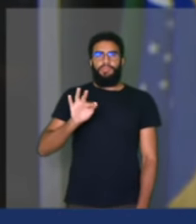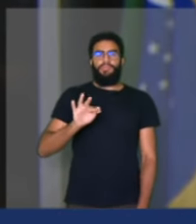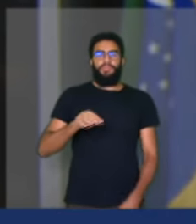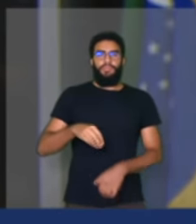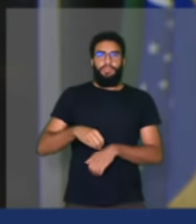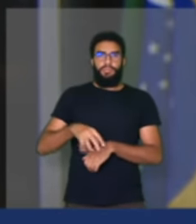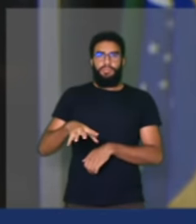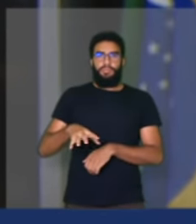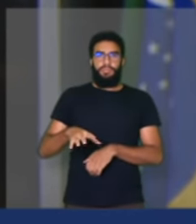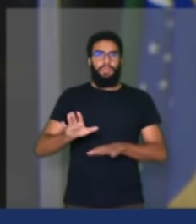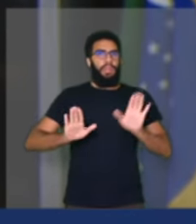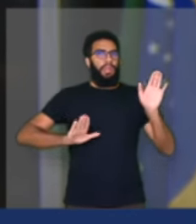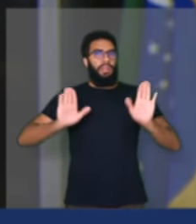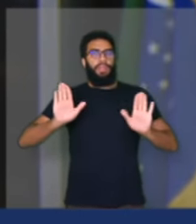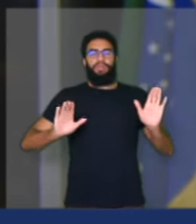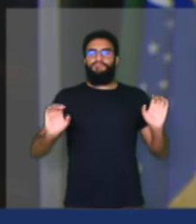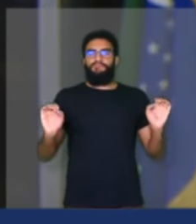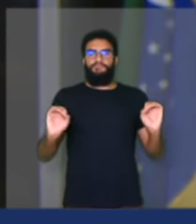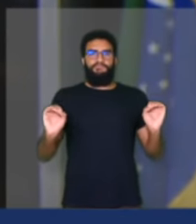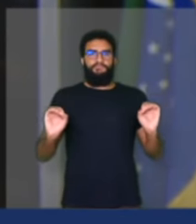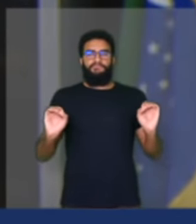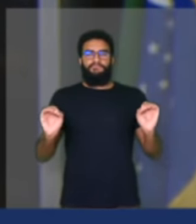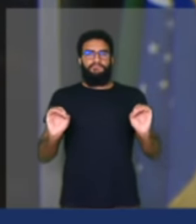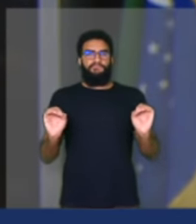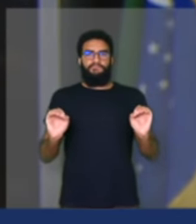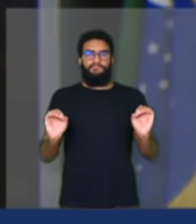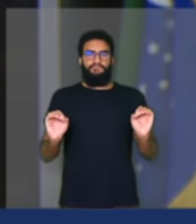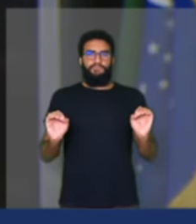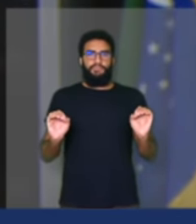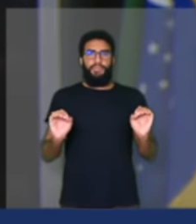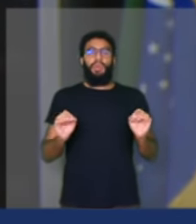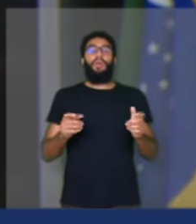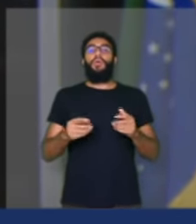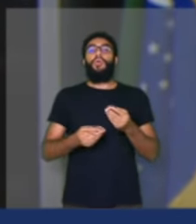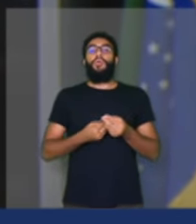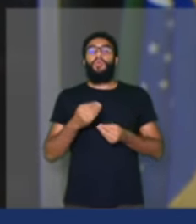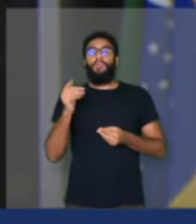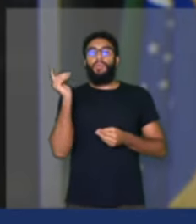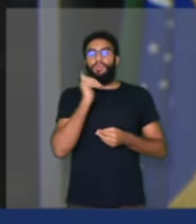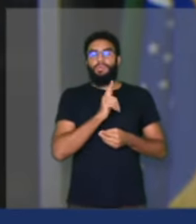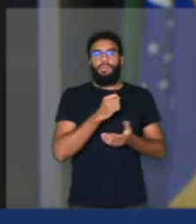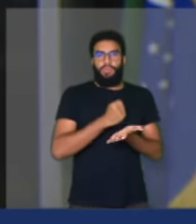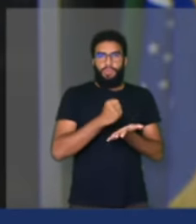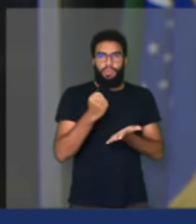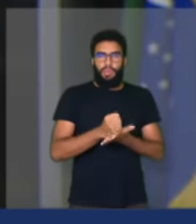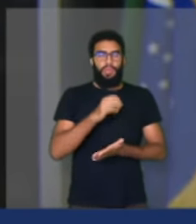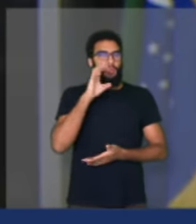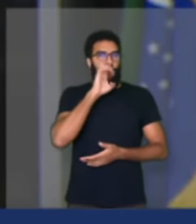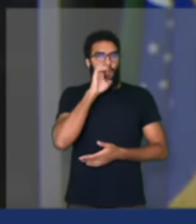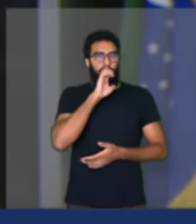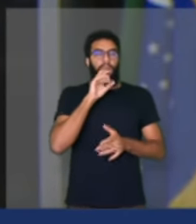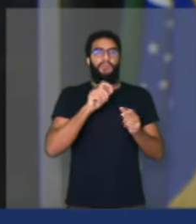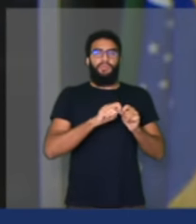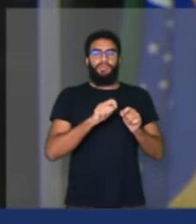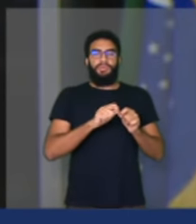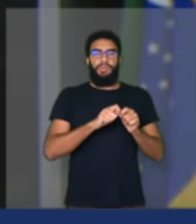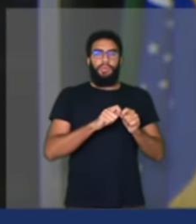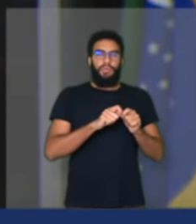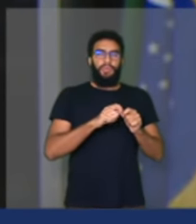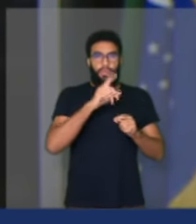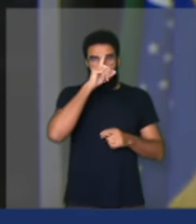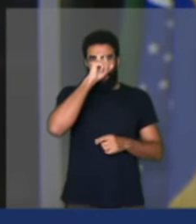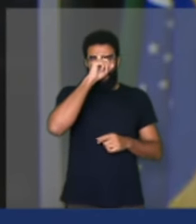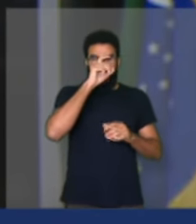sem licitação, através de contratos emergenciais, e que fizeram aqueles hospitais de campanha no Rio de Janeiro que